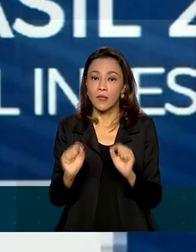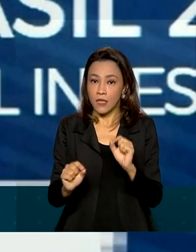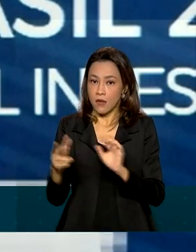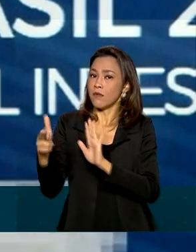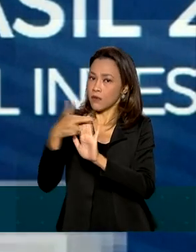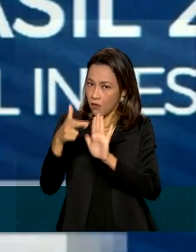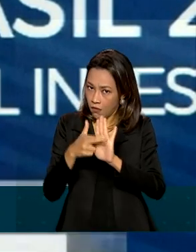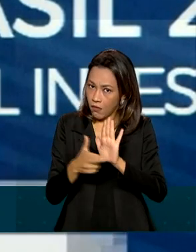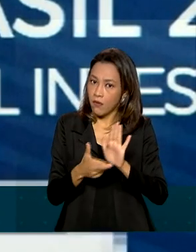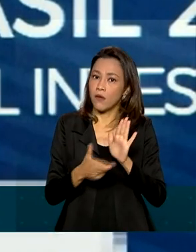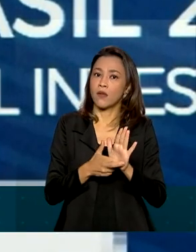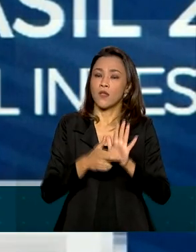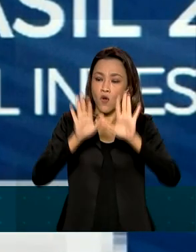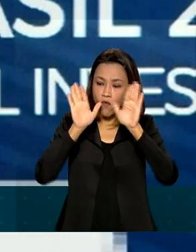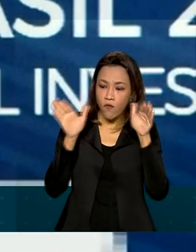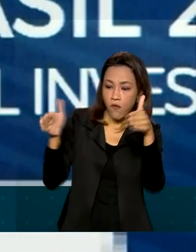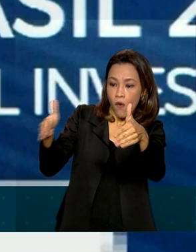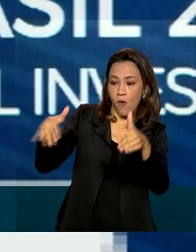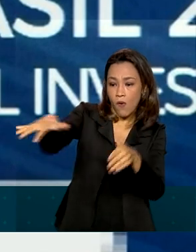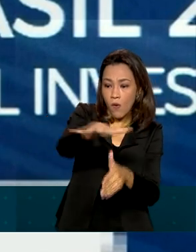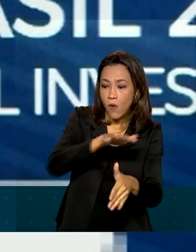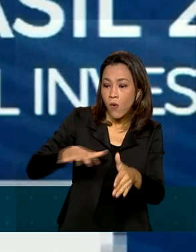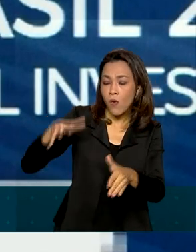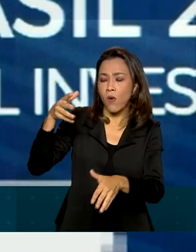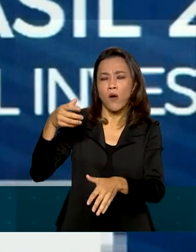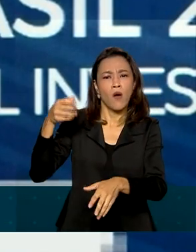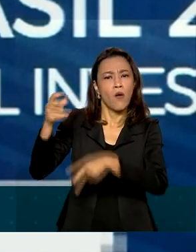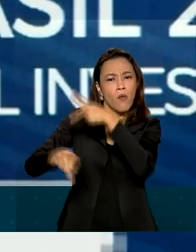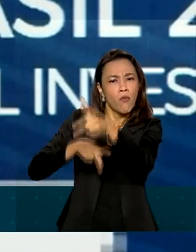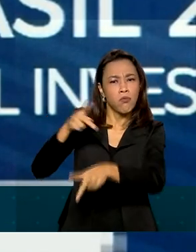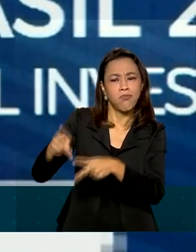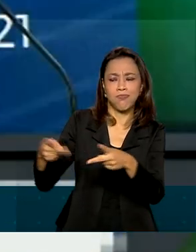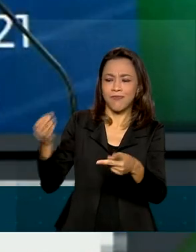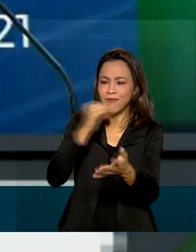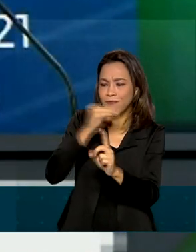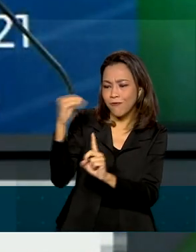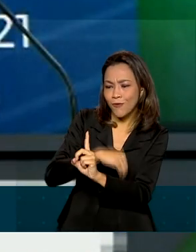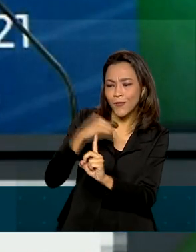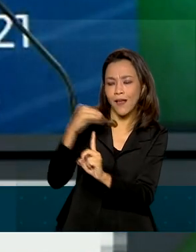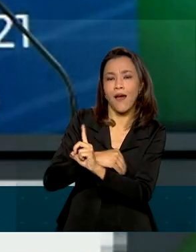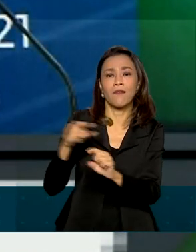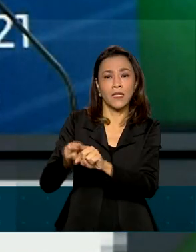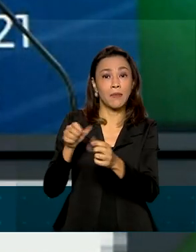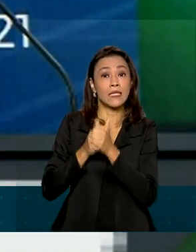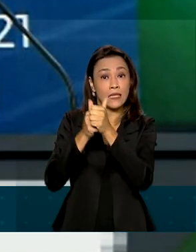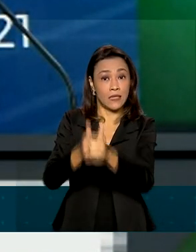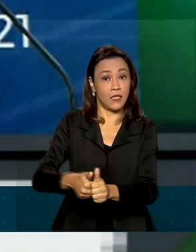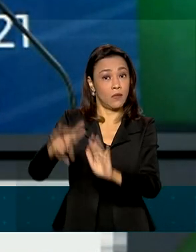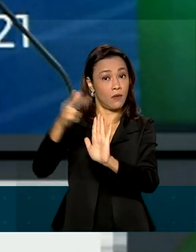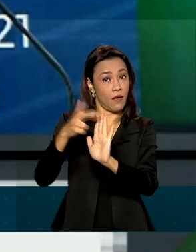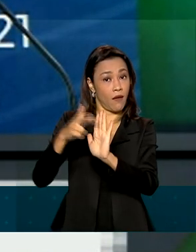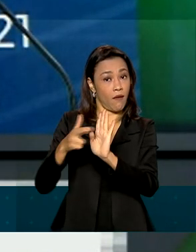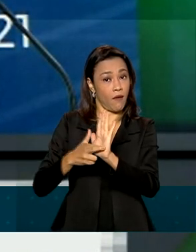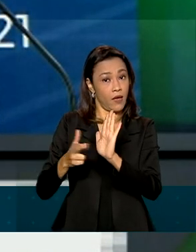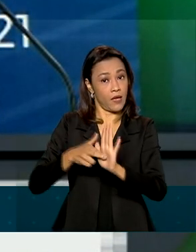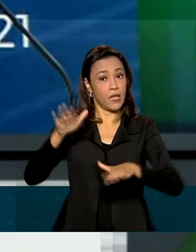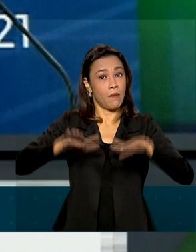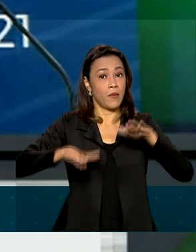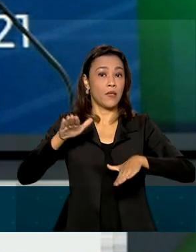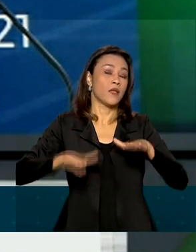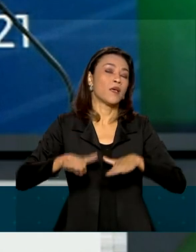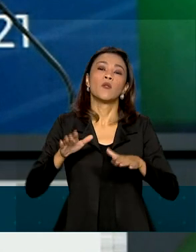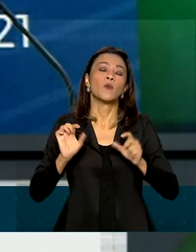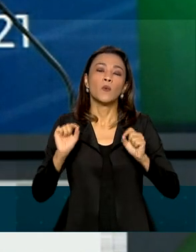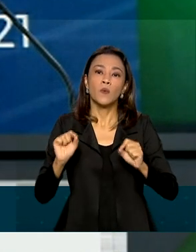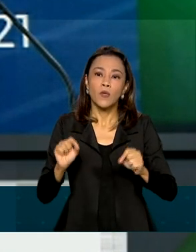Com foco em populações vulneráveis e na definição de protocolos. De acordo com a situação epidemiológica,